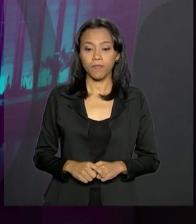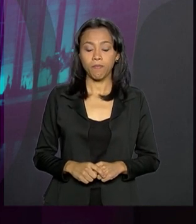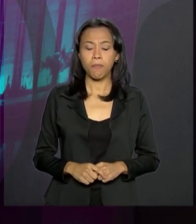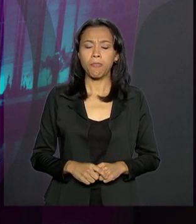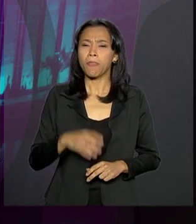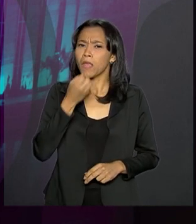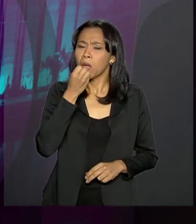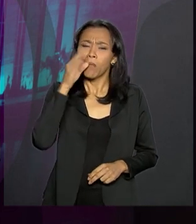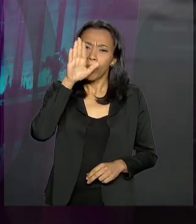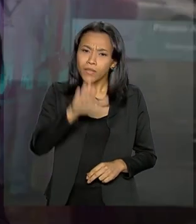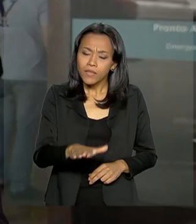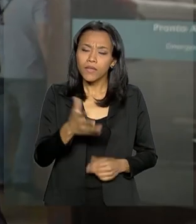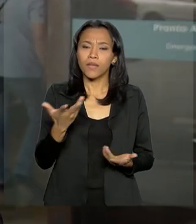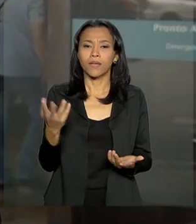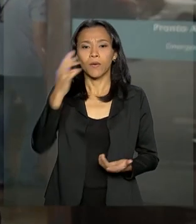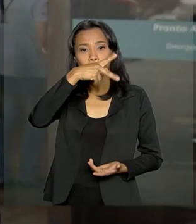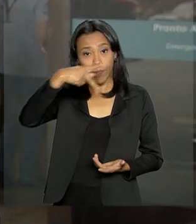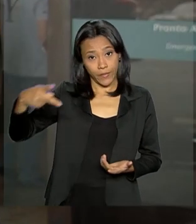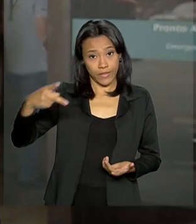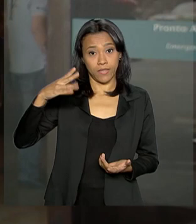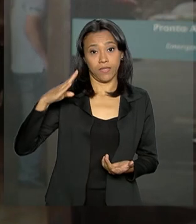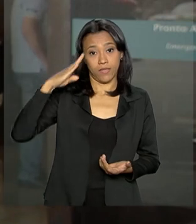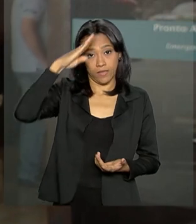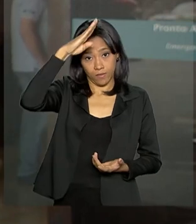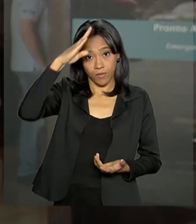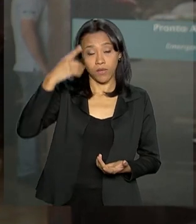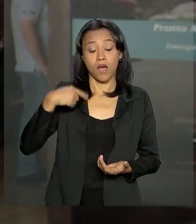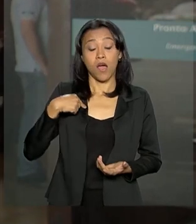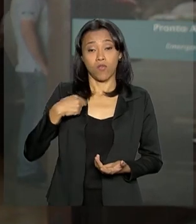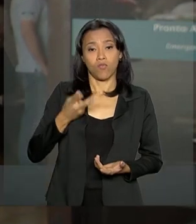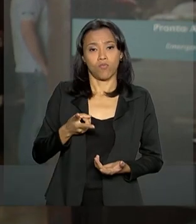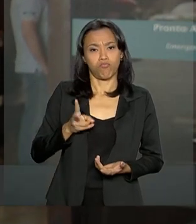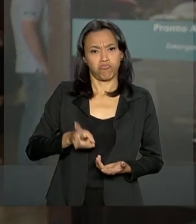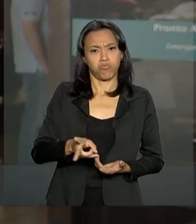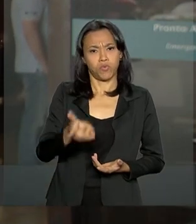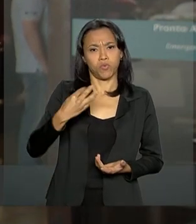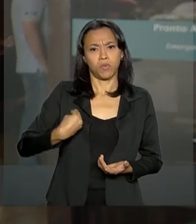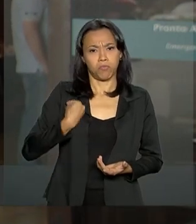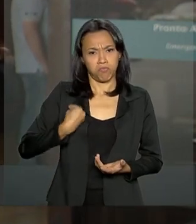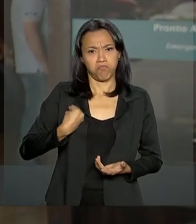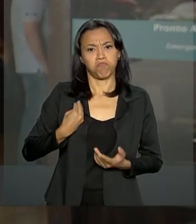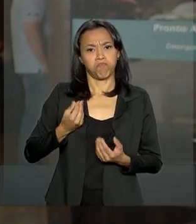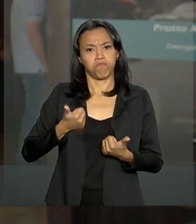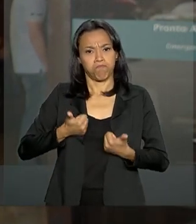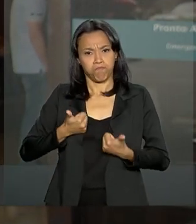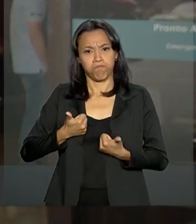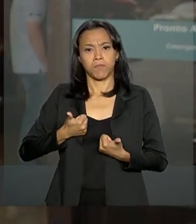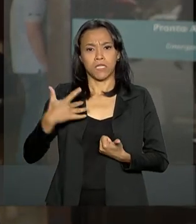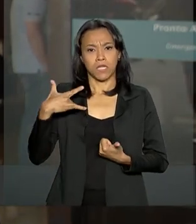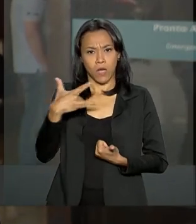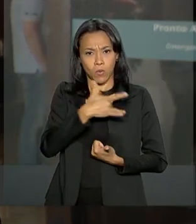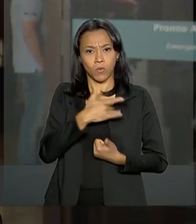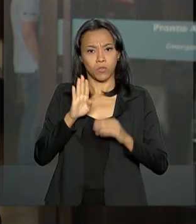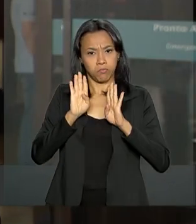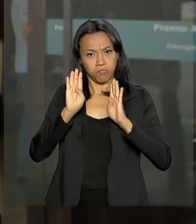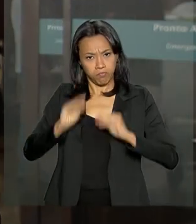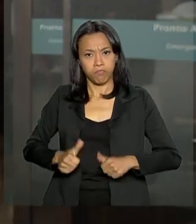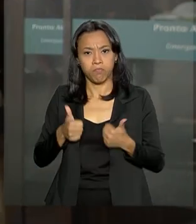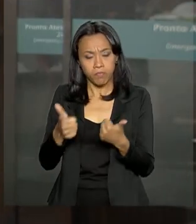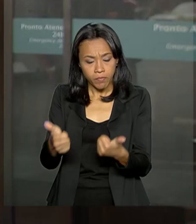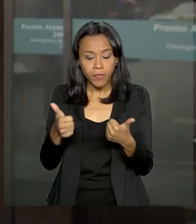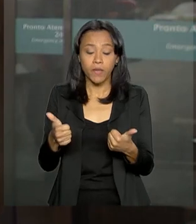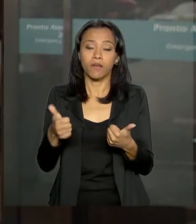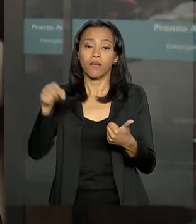Boa tarde, Luciano. O presidente da República, Jair Bolsonaro, segue se recuperando bem aqui no Hospital Albert Einstein, na Zona Sul da